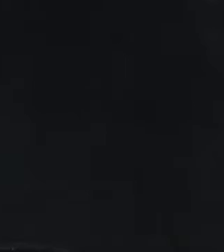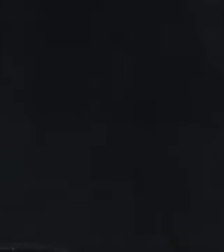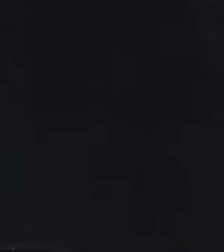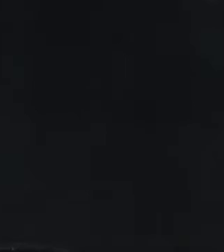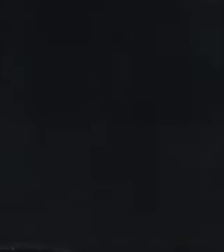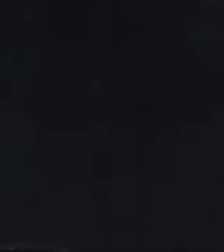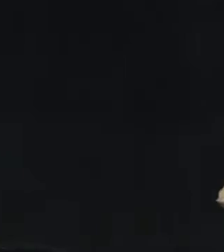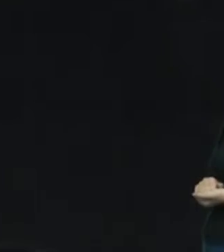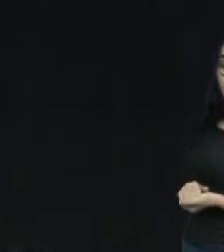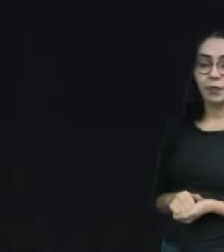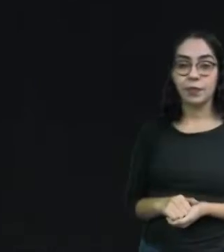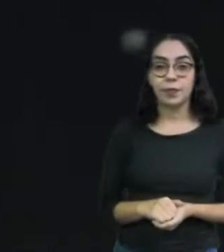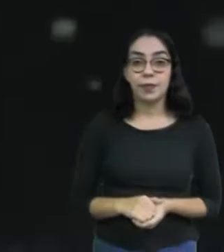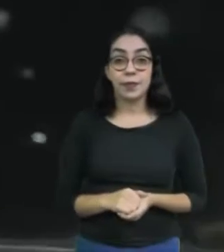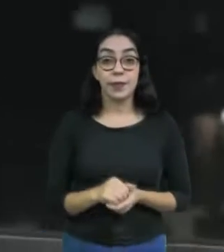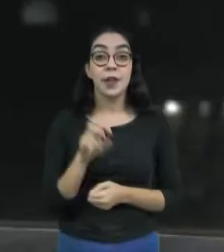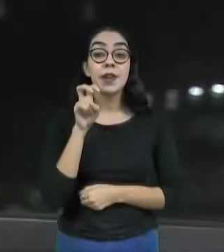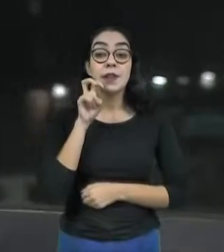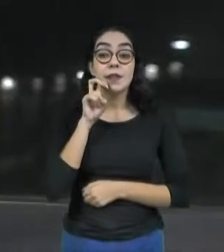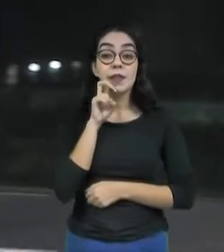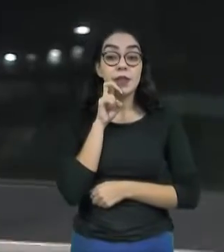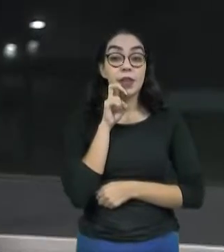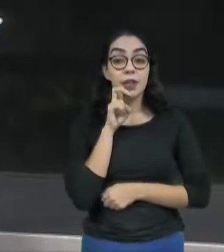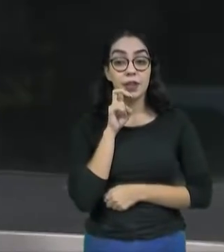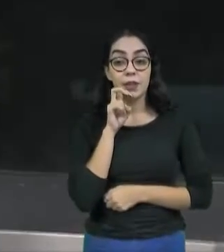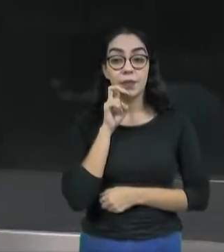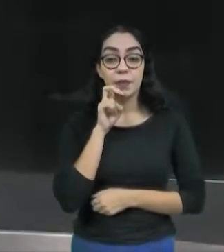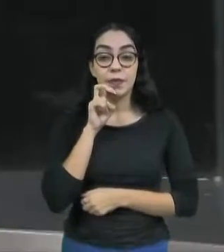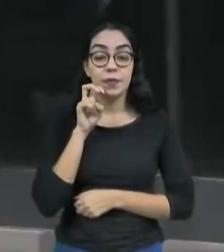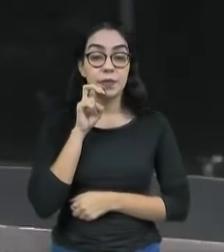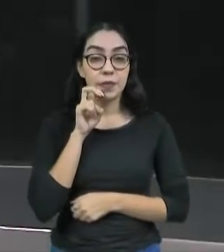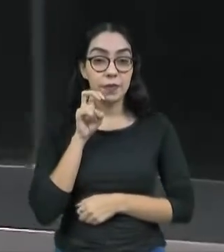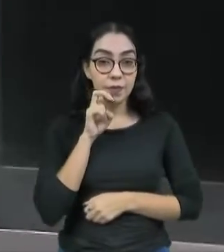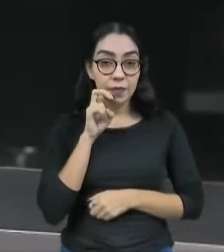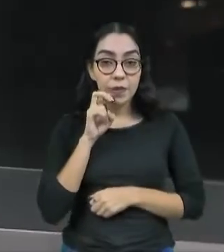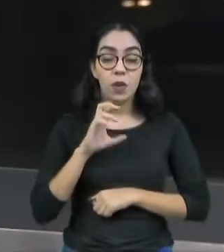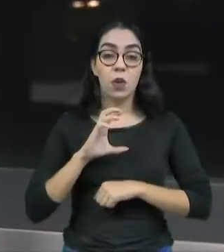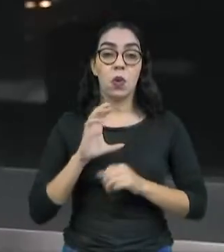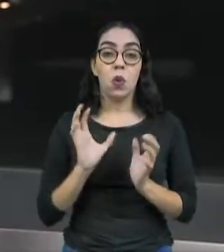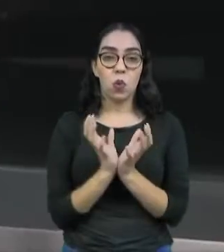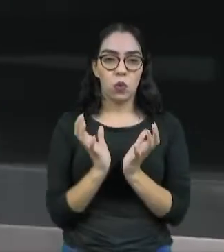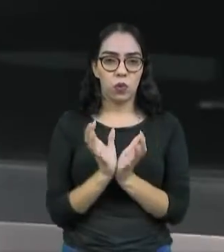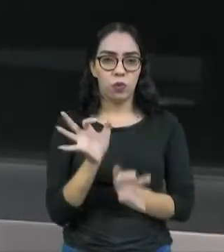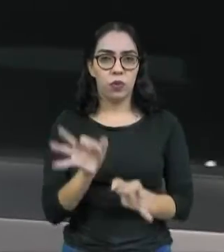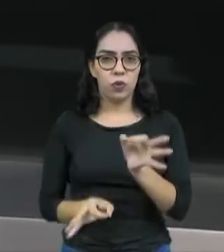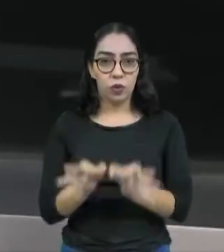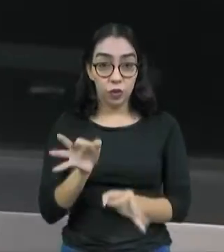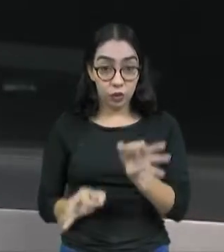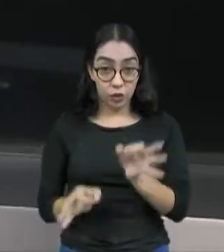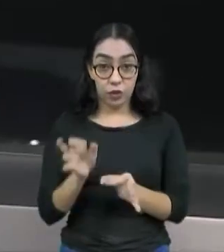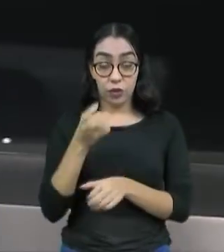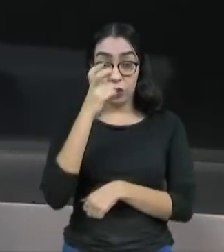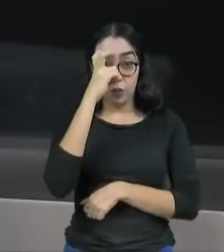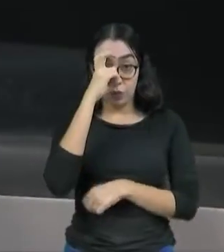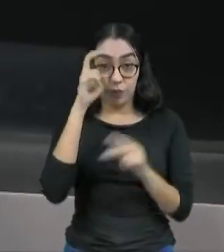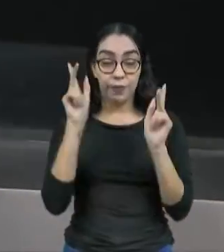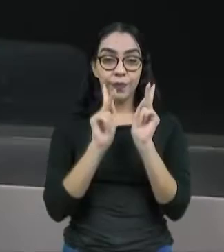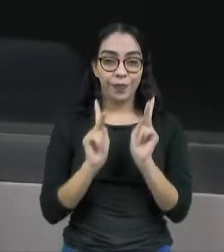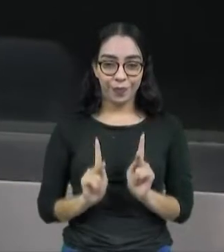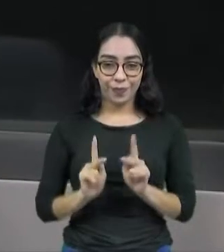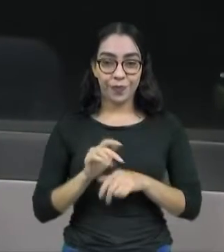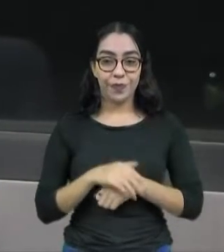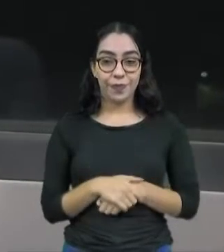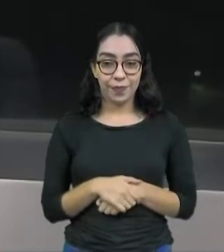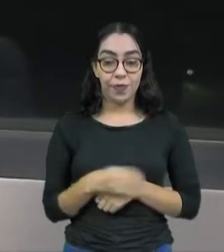Nesta quinta-feira, foi criado o Comitê de Justiça Restaurativa e Cultura de Paz, com a participação de